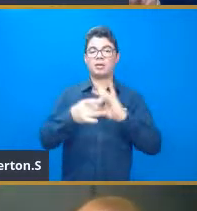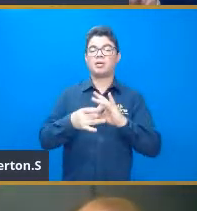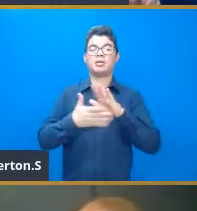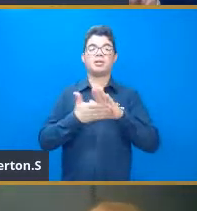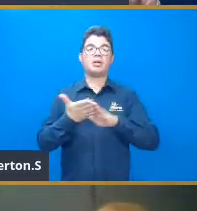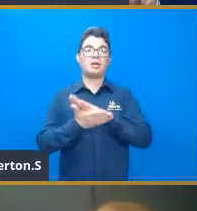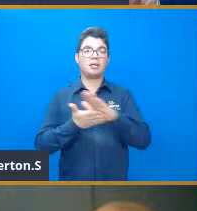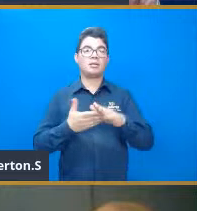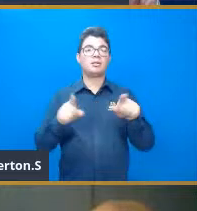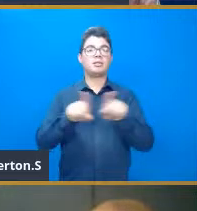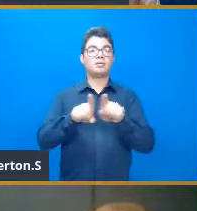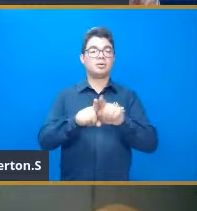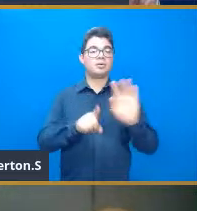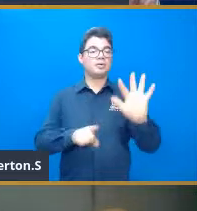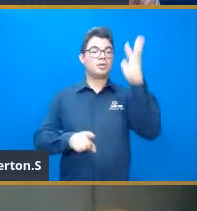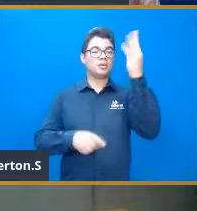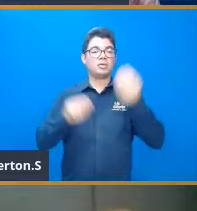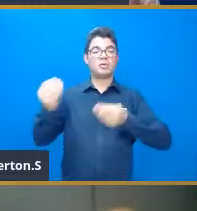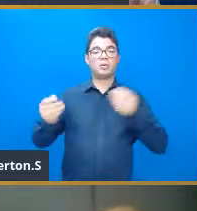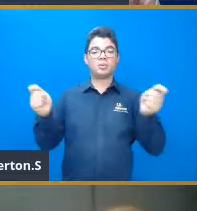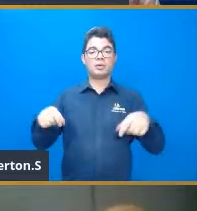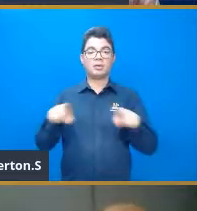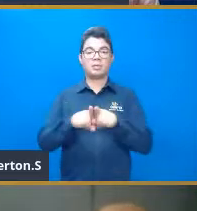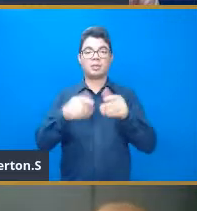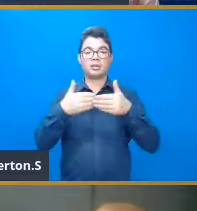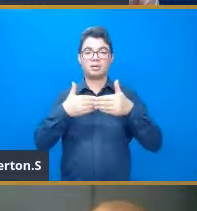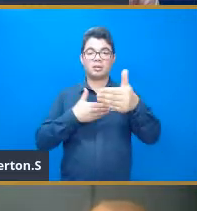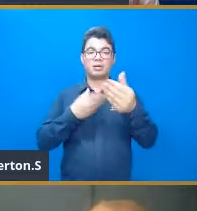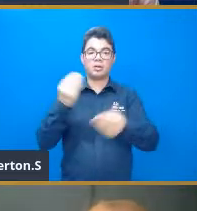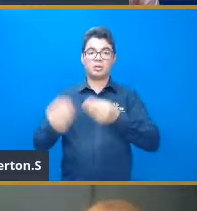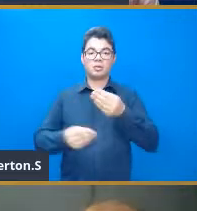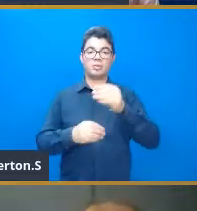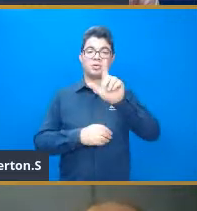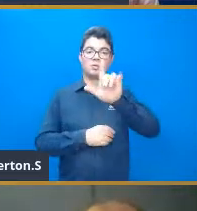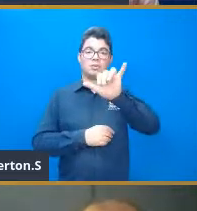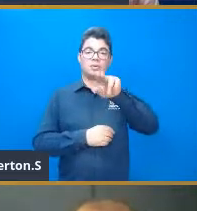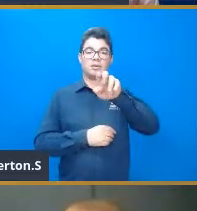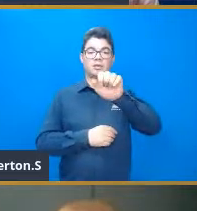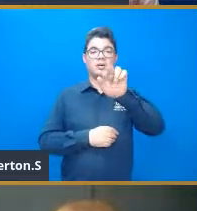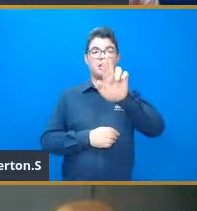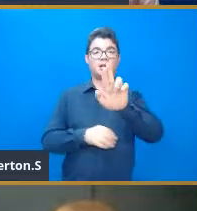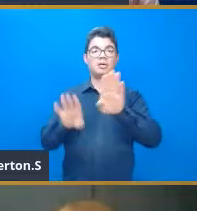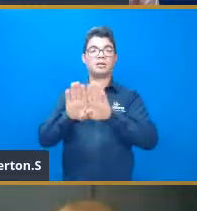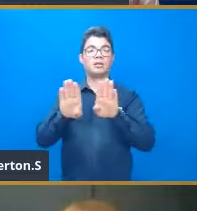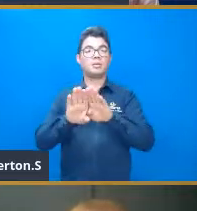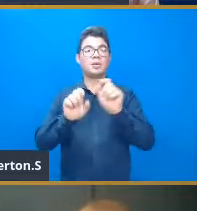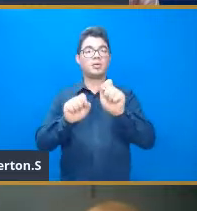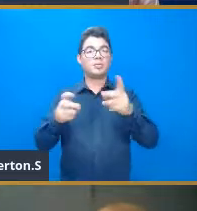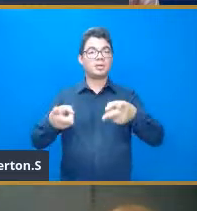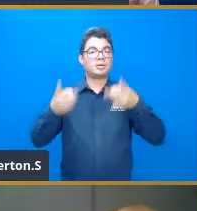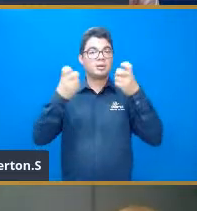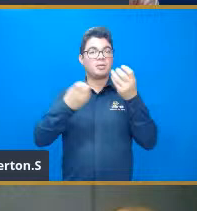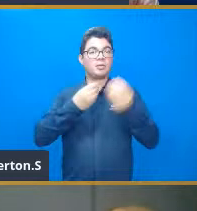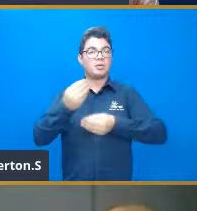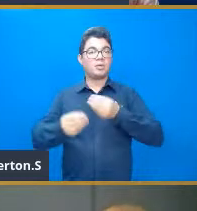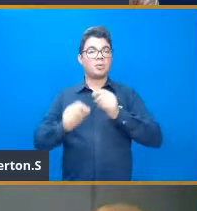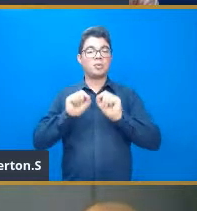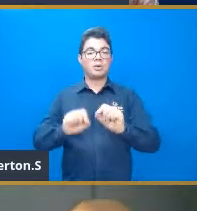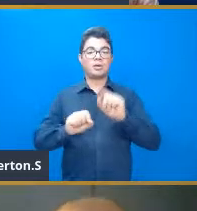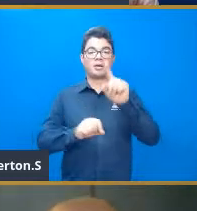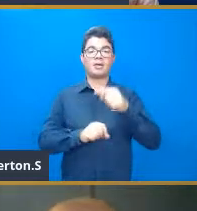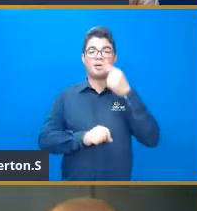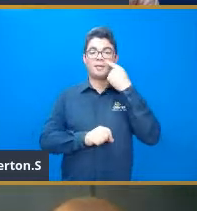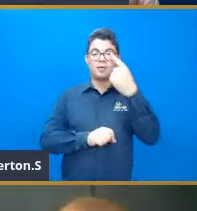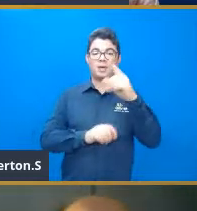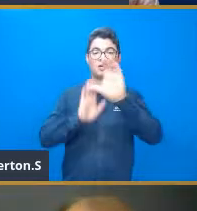o fenômeno que está acontecendo. Então, ali um crescimento praticamente linear nesse período. E aí, o nós podemos observar nesse caso? Aí já vem aquela ideia do